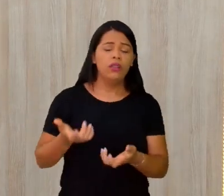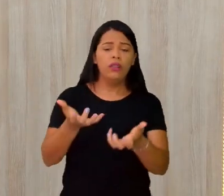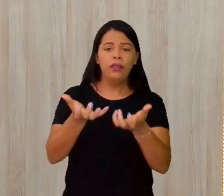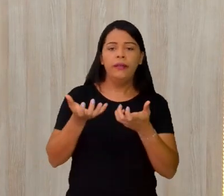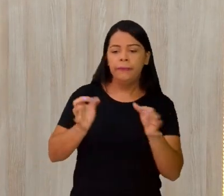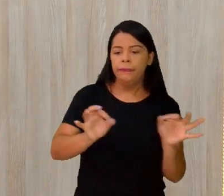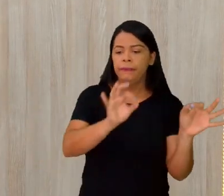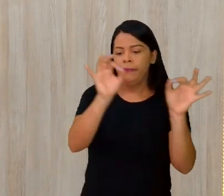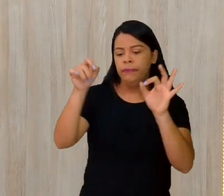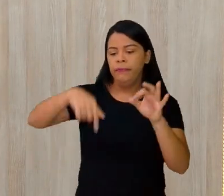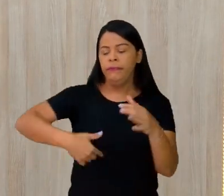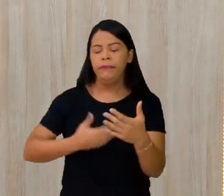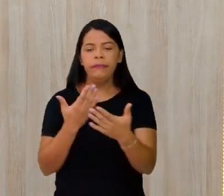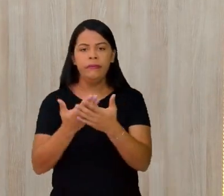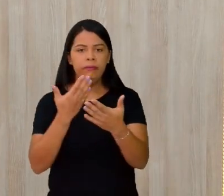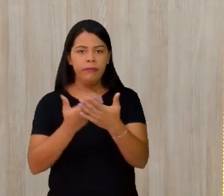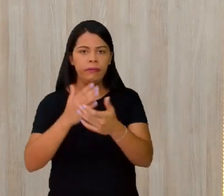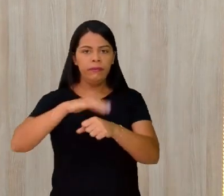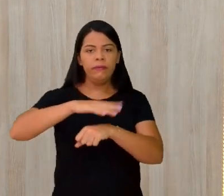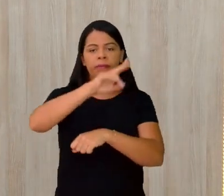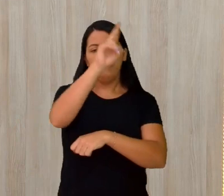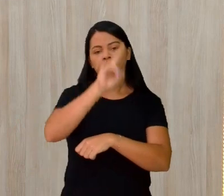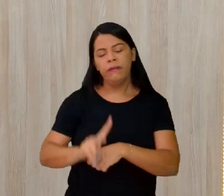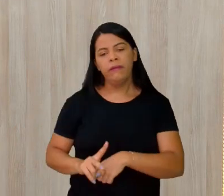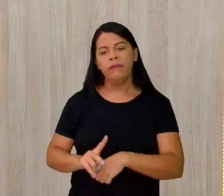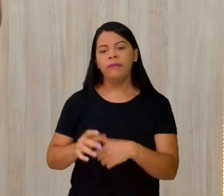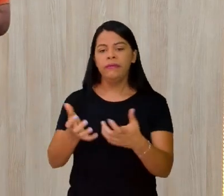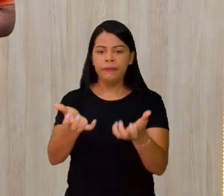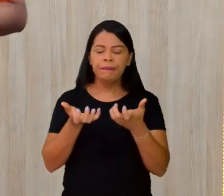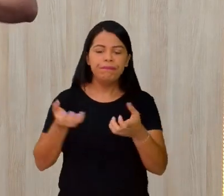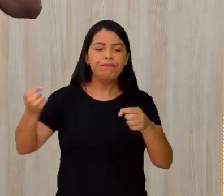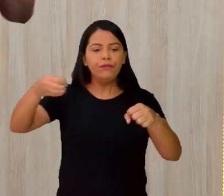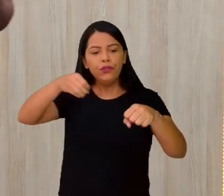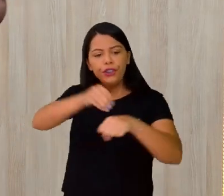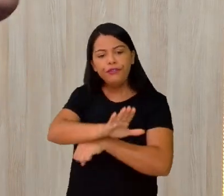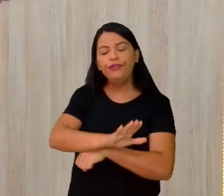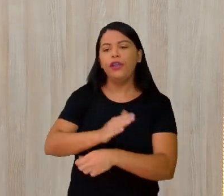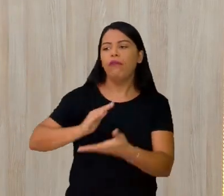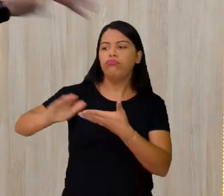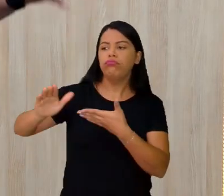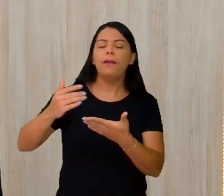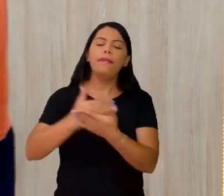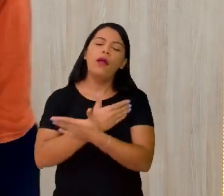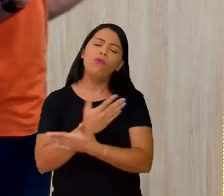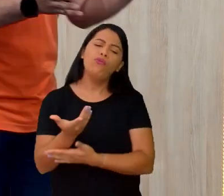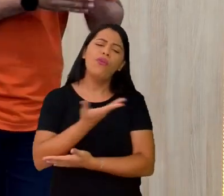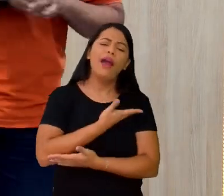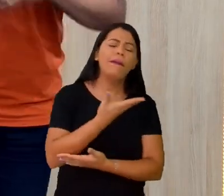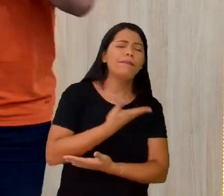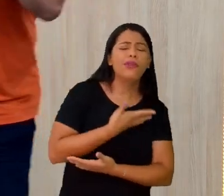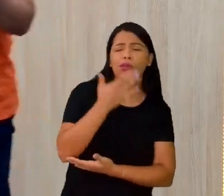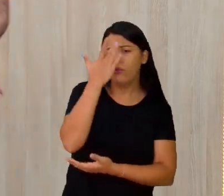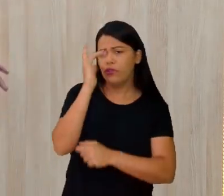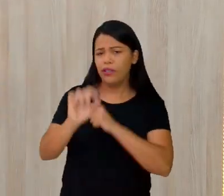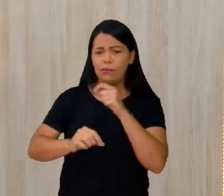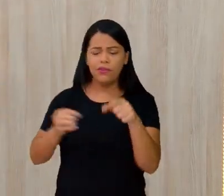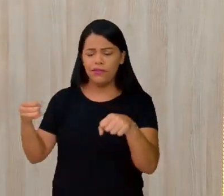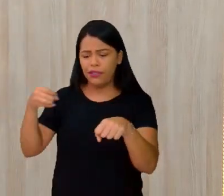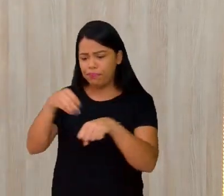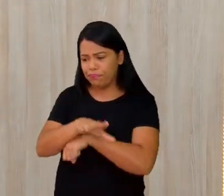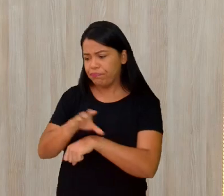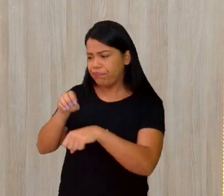assistir essa aula mais uma vez, quer mandar para o seu colega, quer mandar para, sei lá, quem é que você vai mandar,